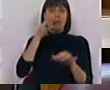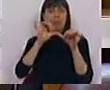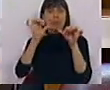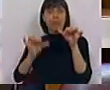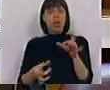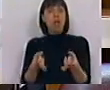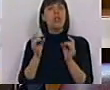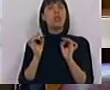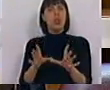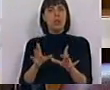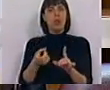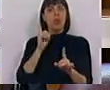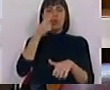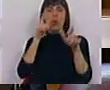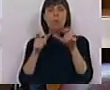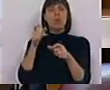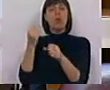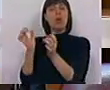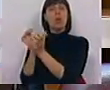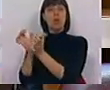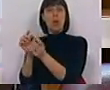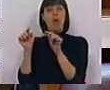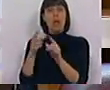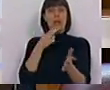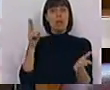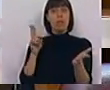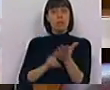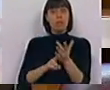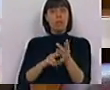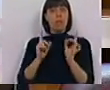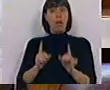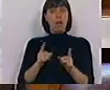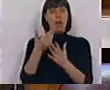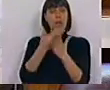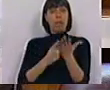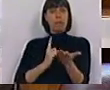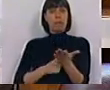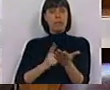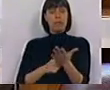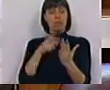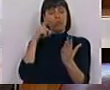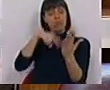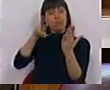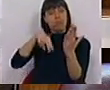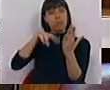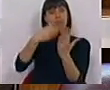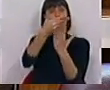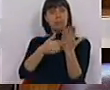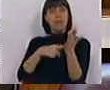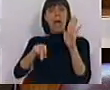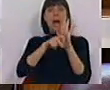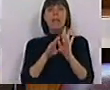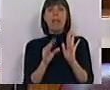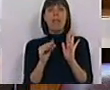o despedimento de 600 trabalhadores da Segurança Social. E essa é a verdadeira razão deste diploma. Porque se olharmos para o diploma e para o